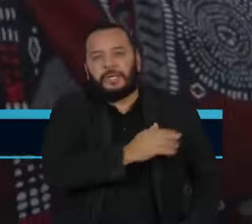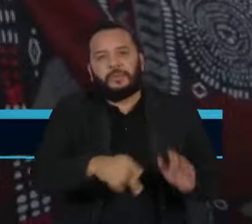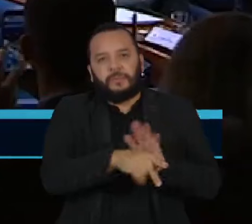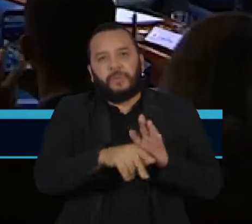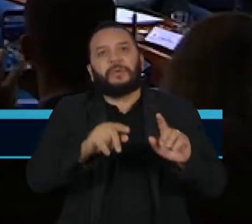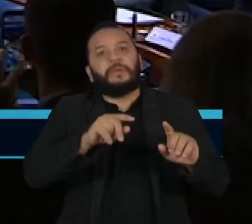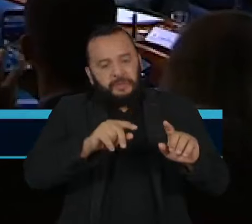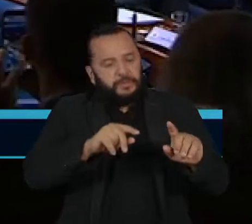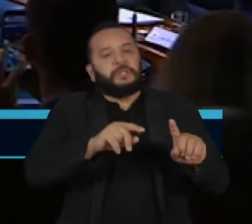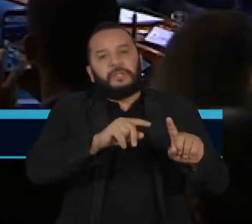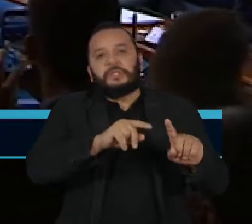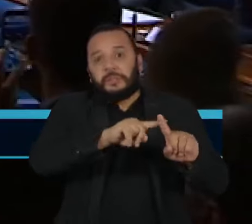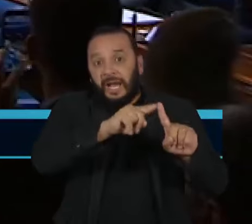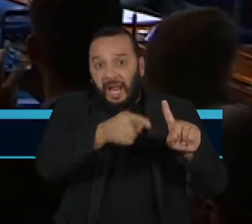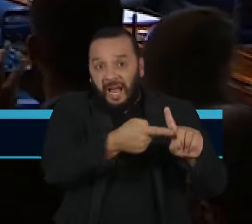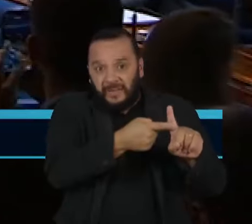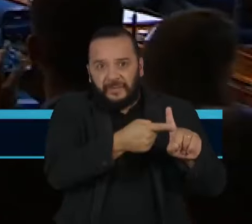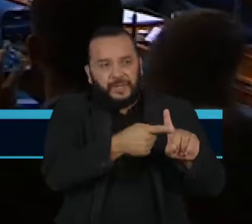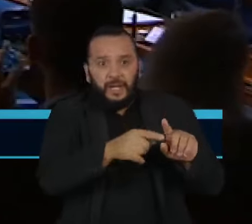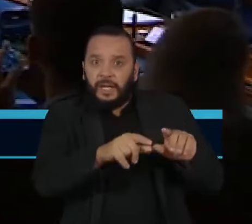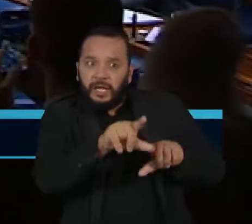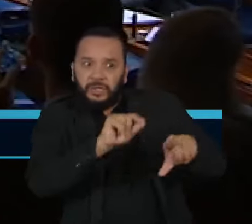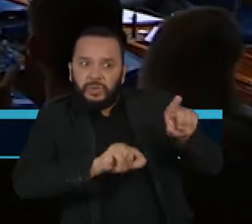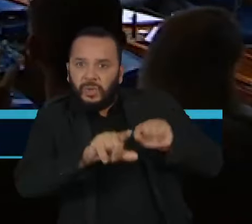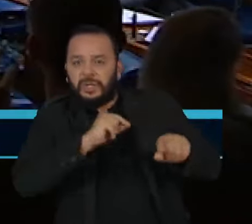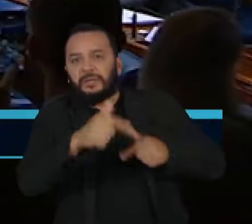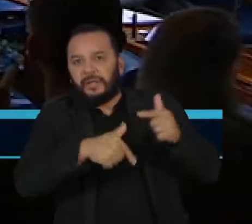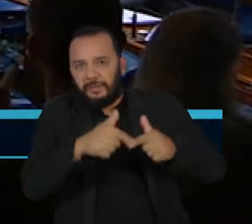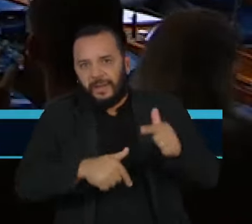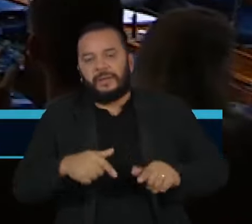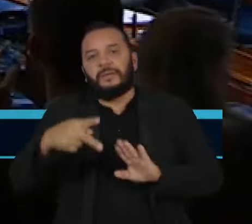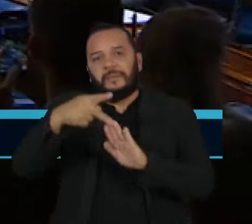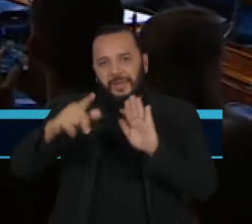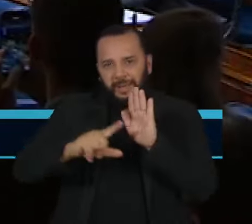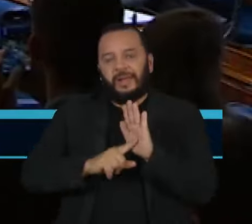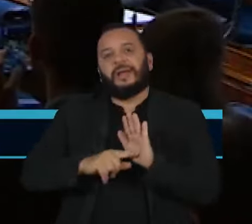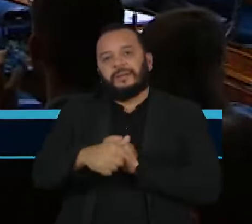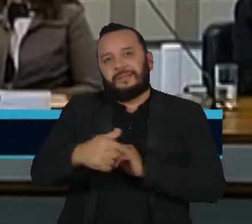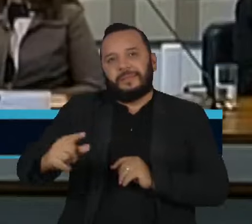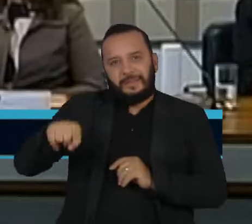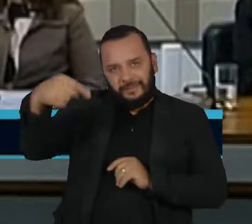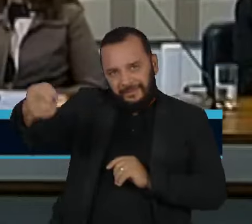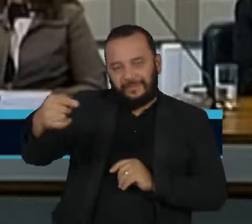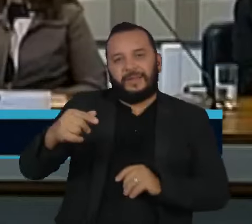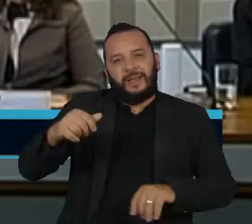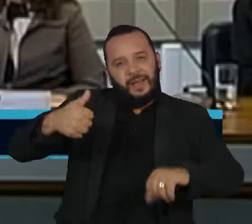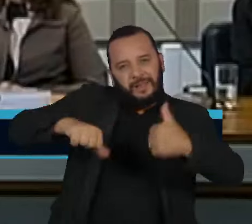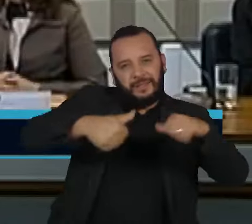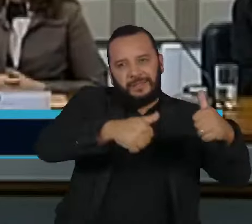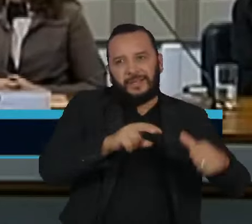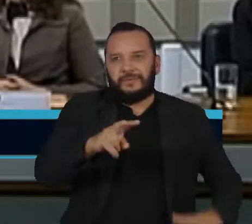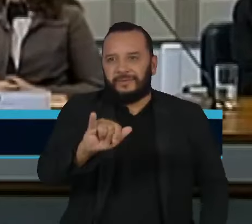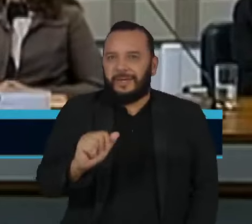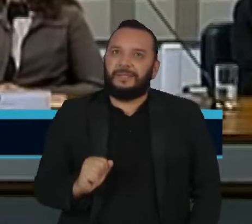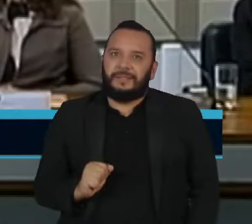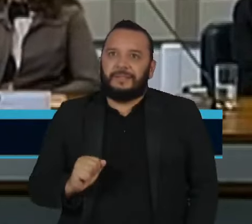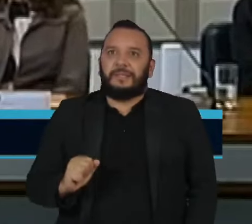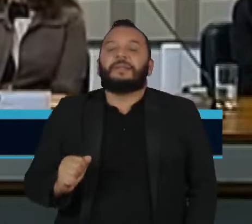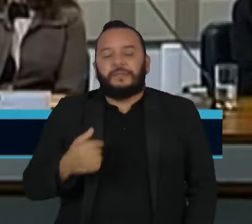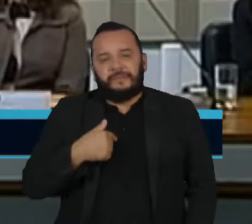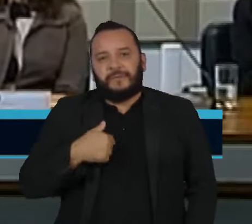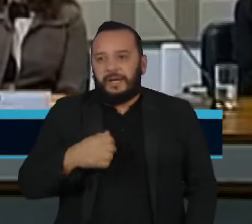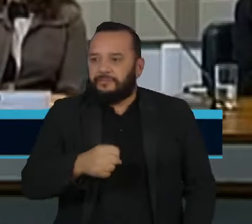seleção. Os PLs serão analisados pelo Senado a partir da semana que vem. Eles serão distribuídos às